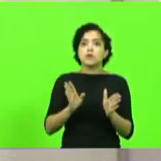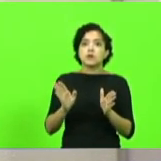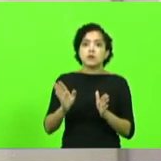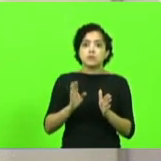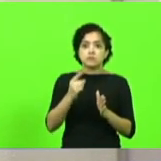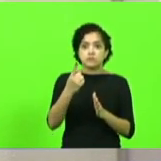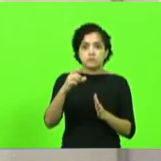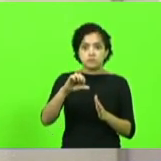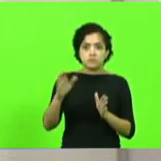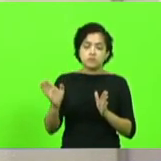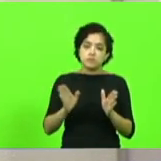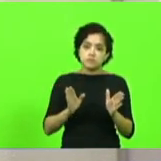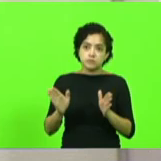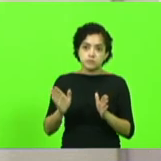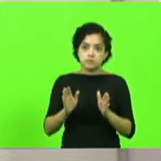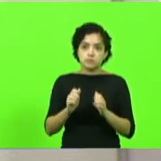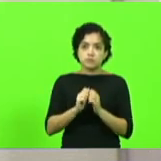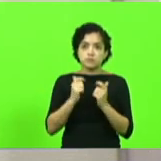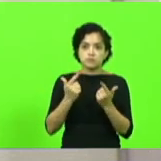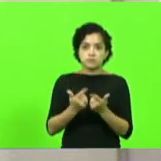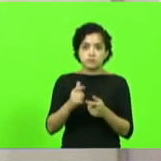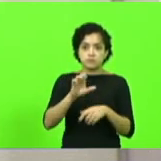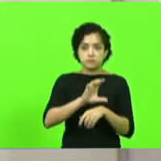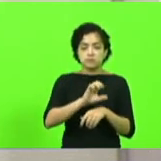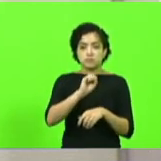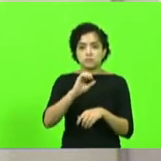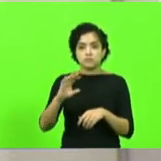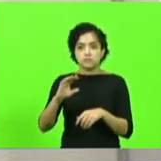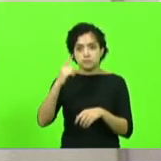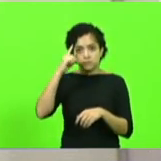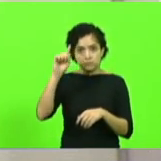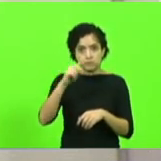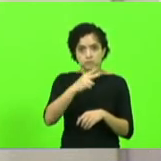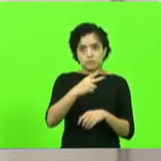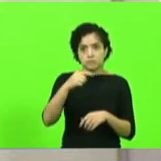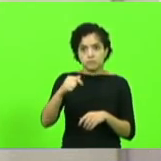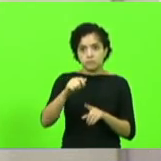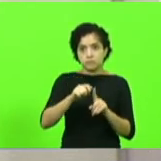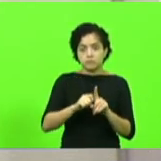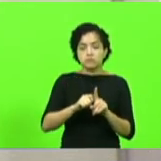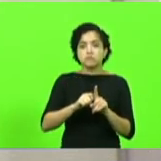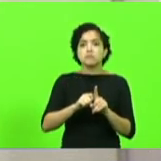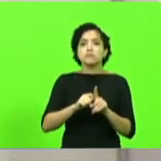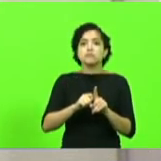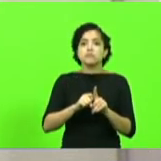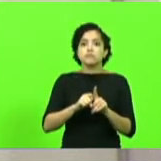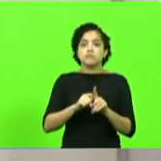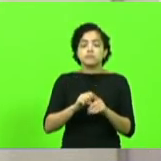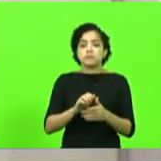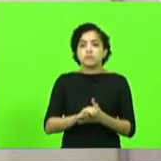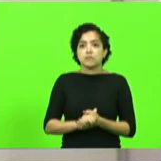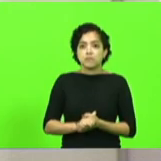19ª legislatura, 27 de outubro, deputado Mauro de Nadal na presidência e Ricardo Alba, secretaria.